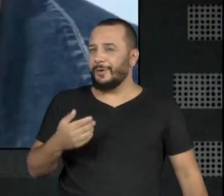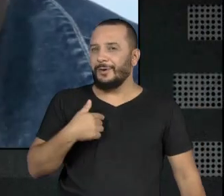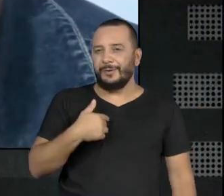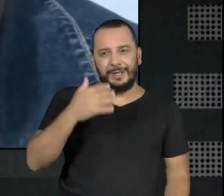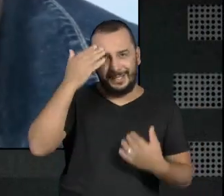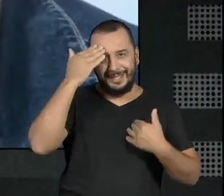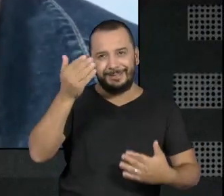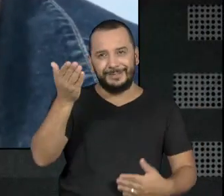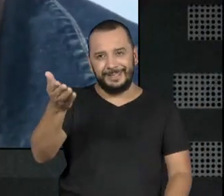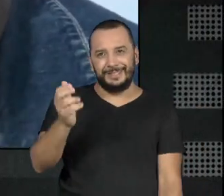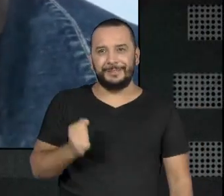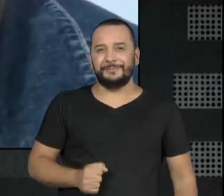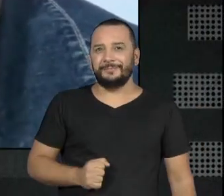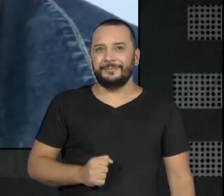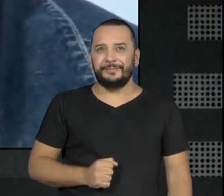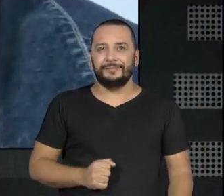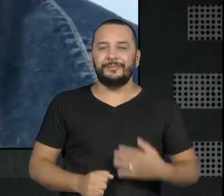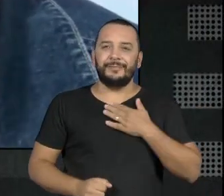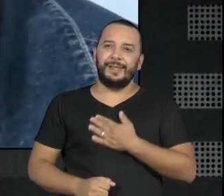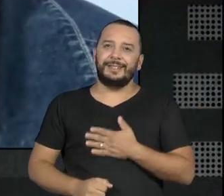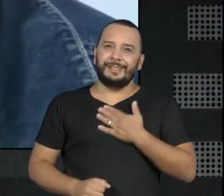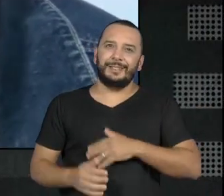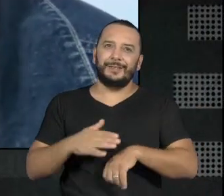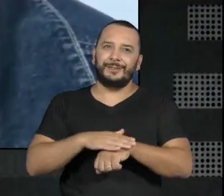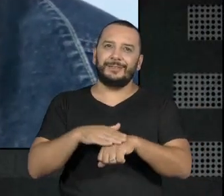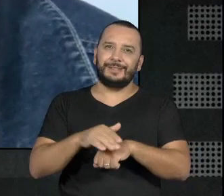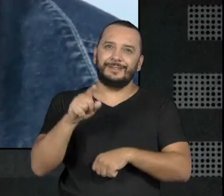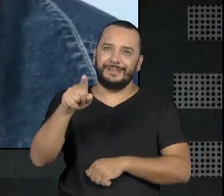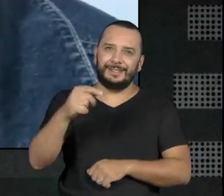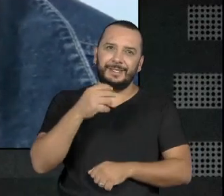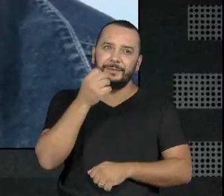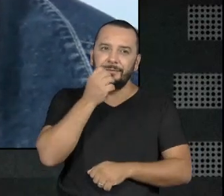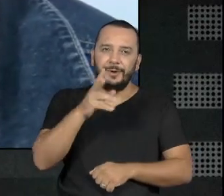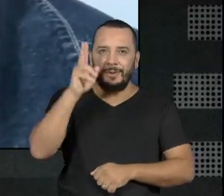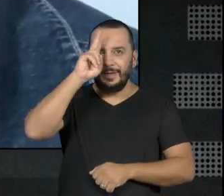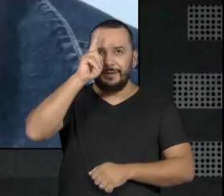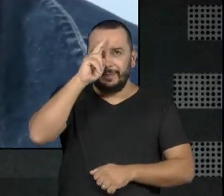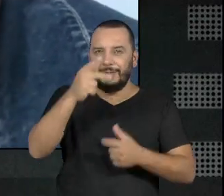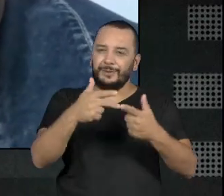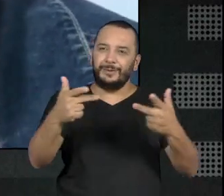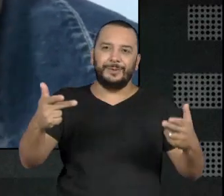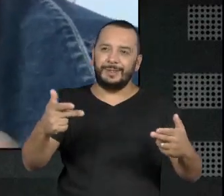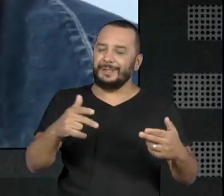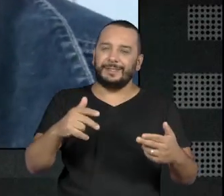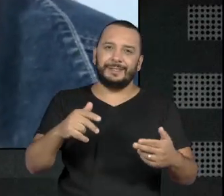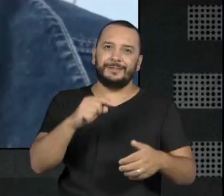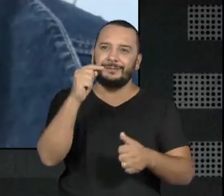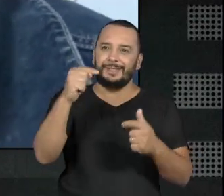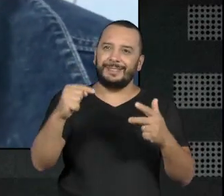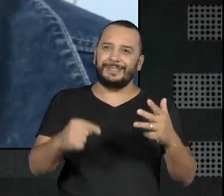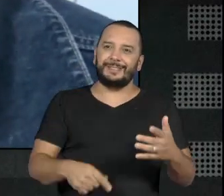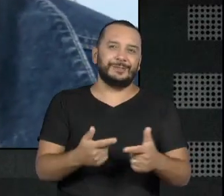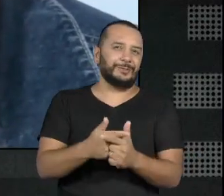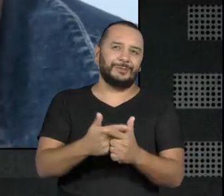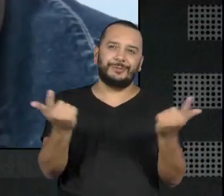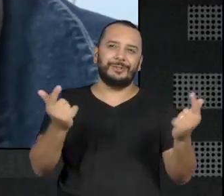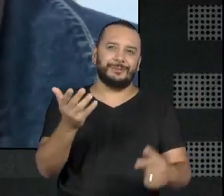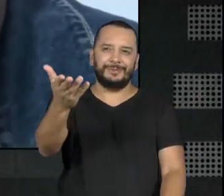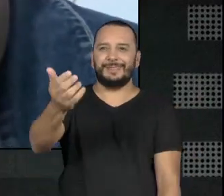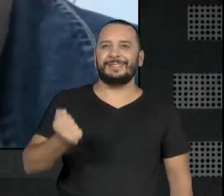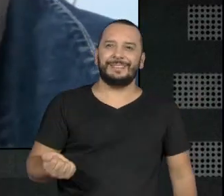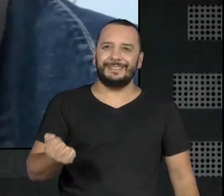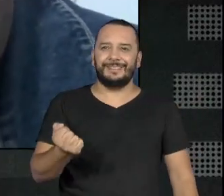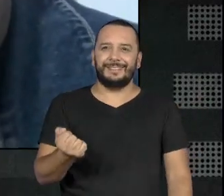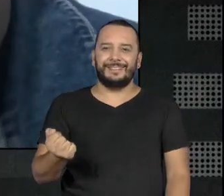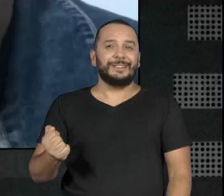você. Que prazer falar com você e que prazer relembrar essas coisas todas. Bastante sorte, Ney. Te